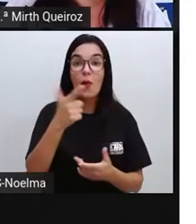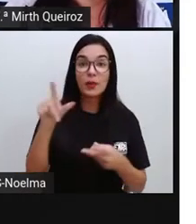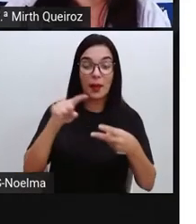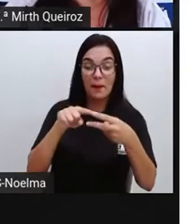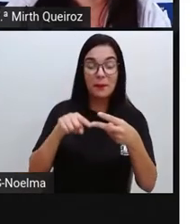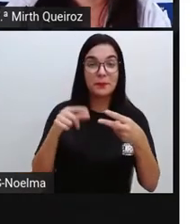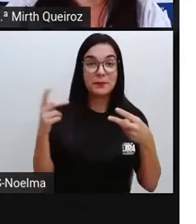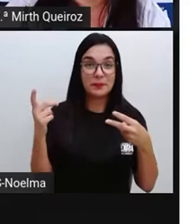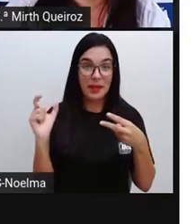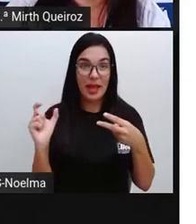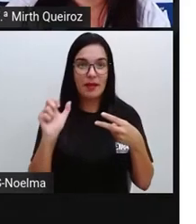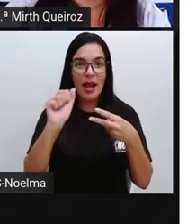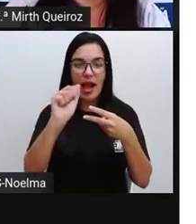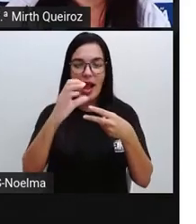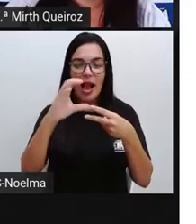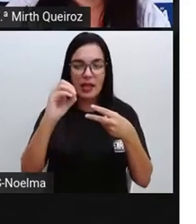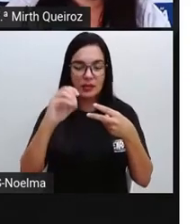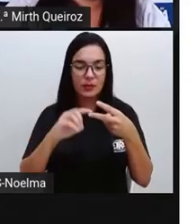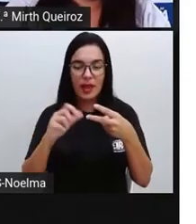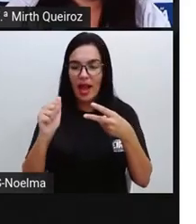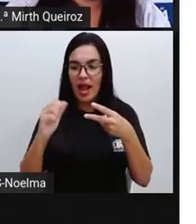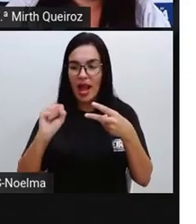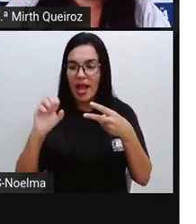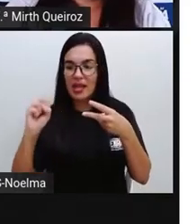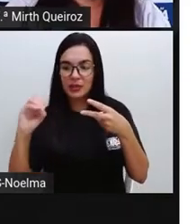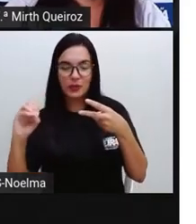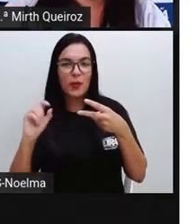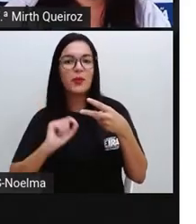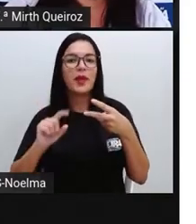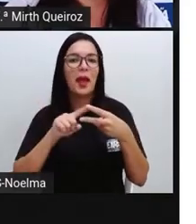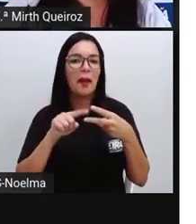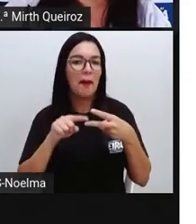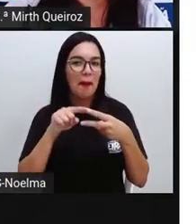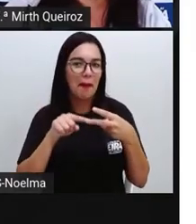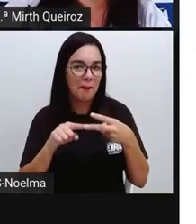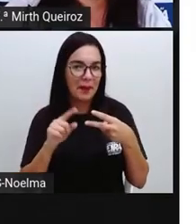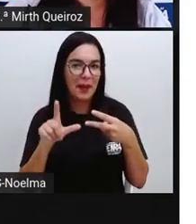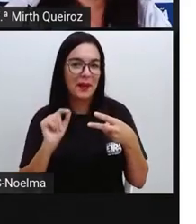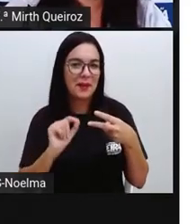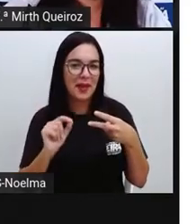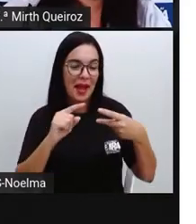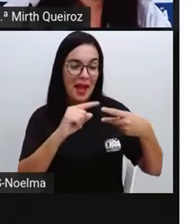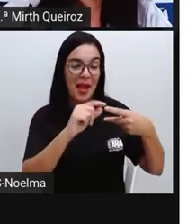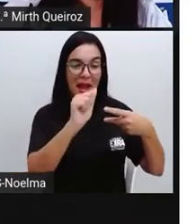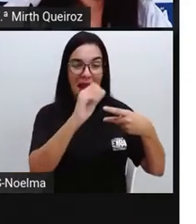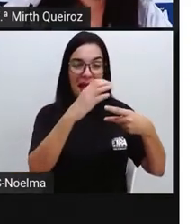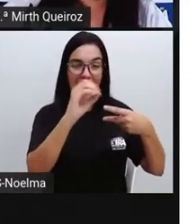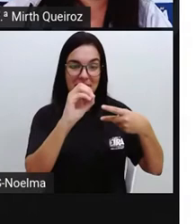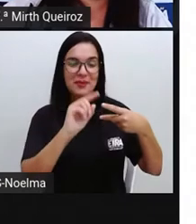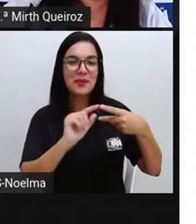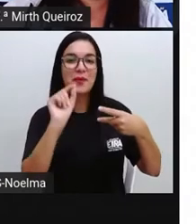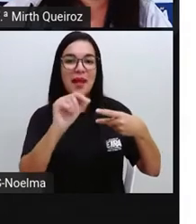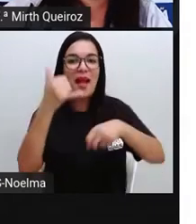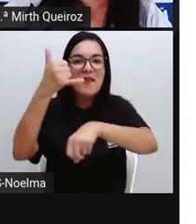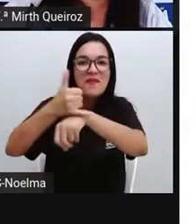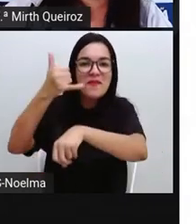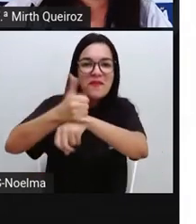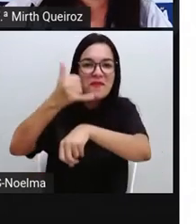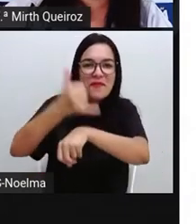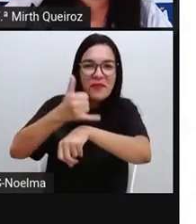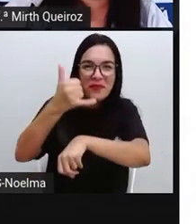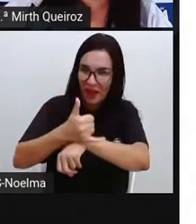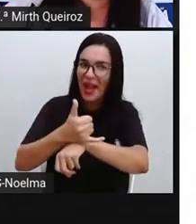Aço com C cedilha e aço com SS. Aço com C cedilha é esse